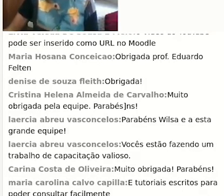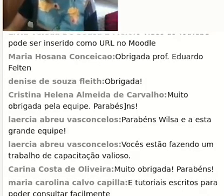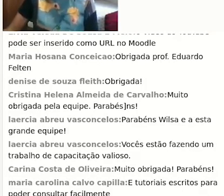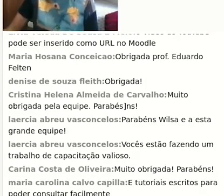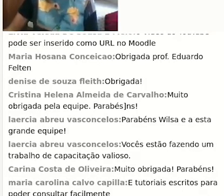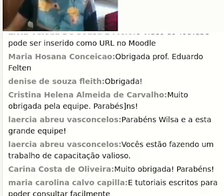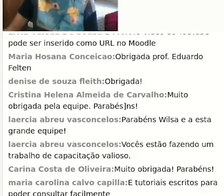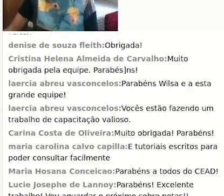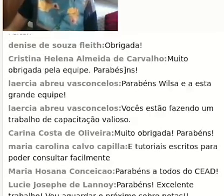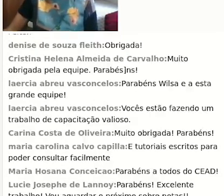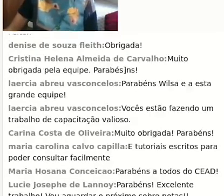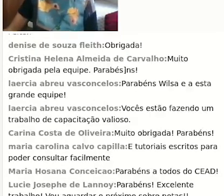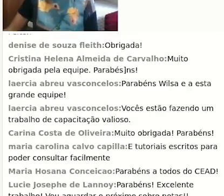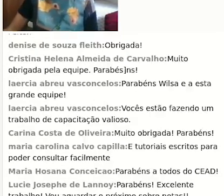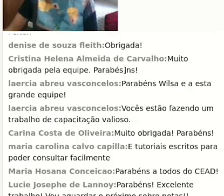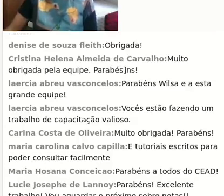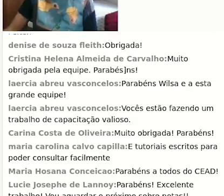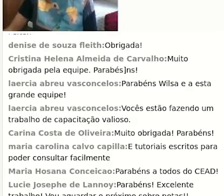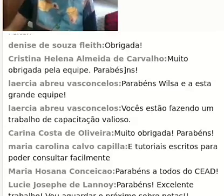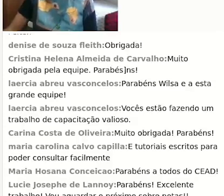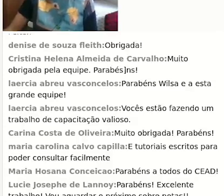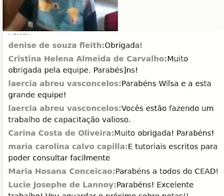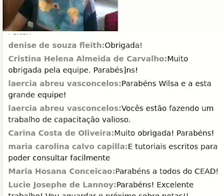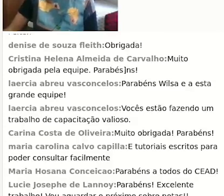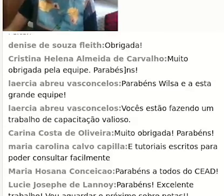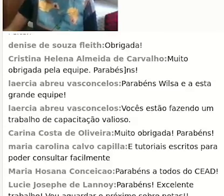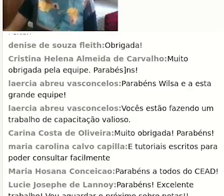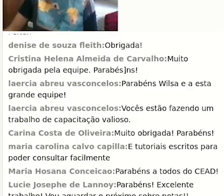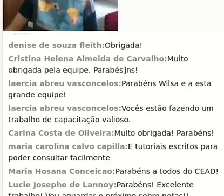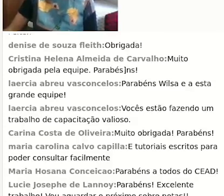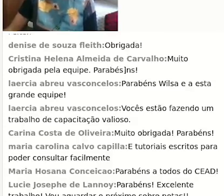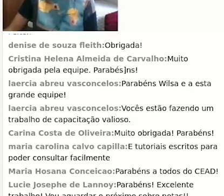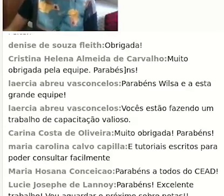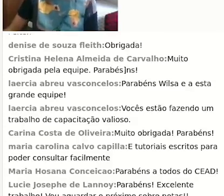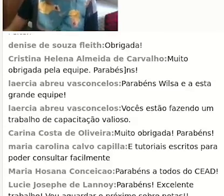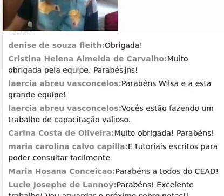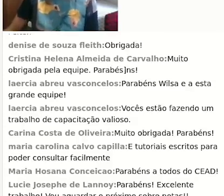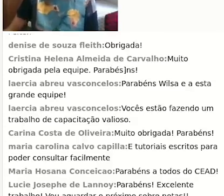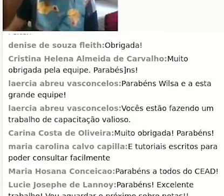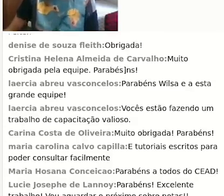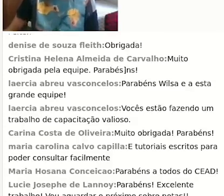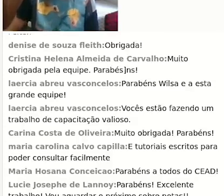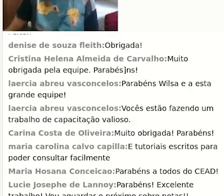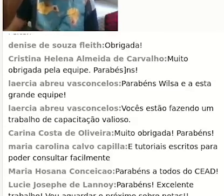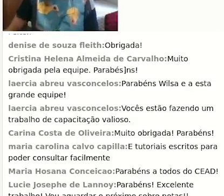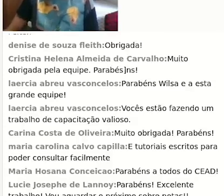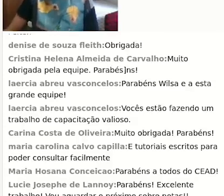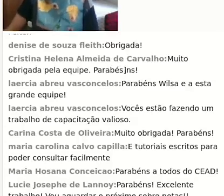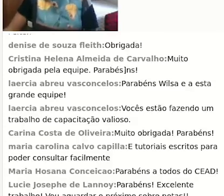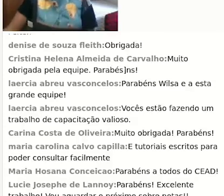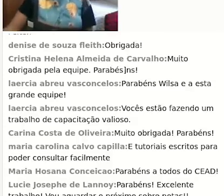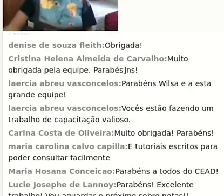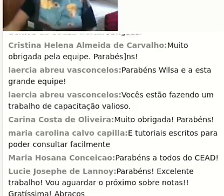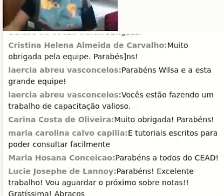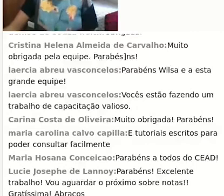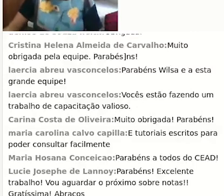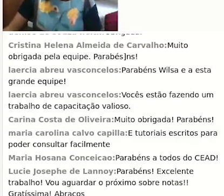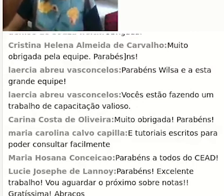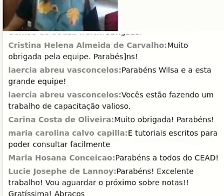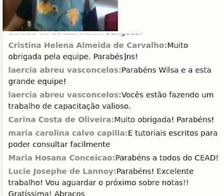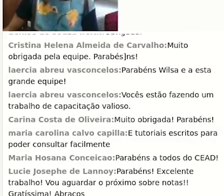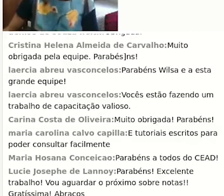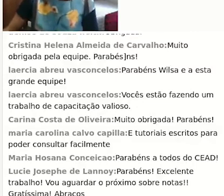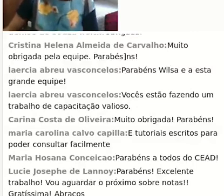Karina, Carolina, tá, Carolina pedindo tutoriais escritos, Lucie, obrigada, Lucie, foi ótimo,